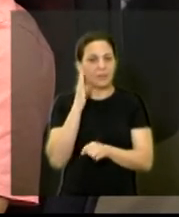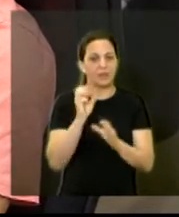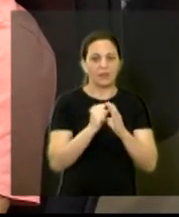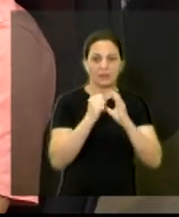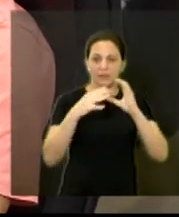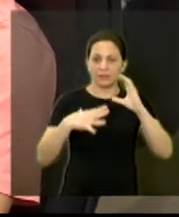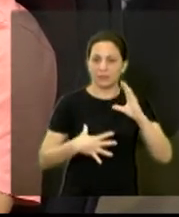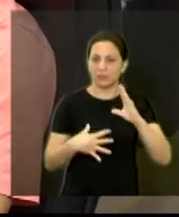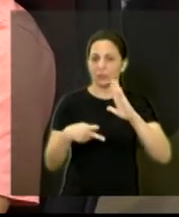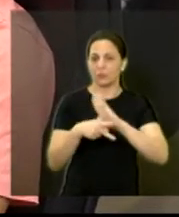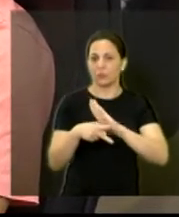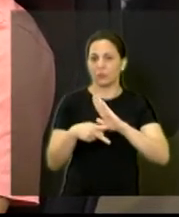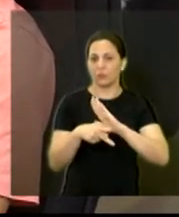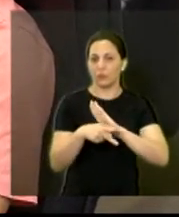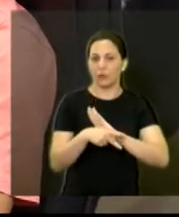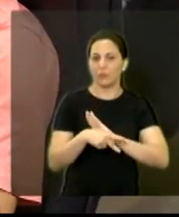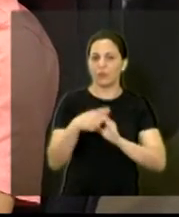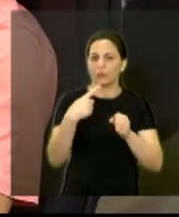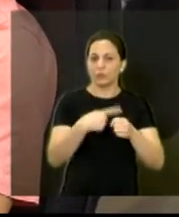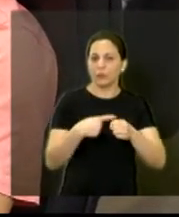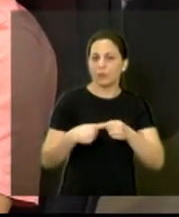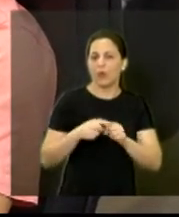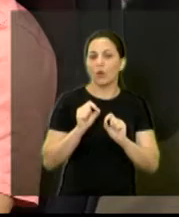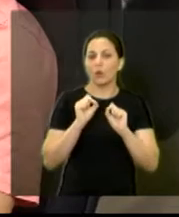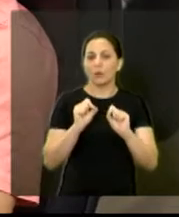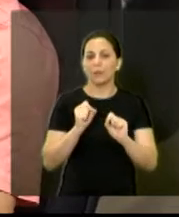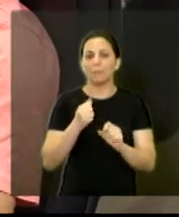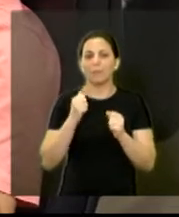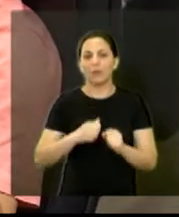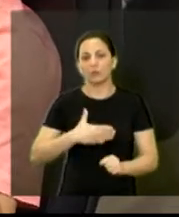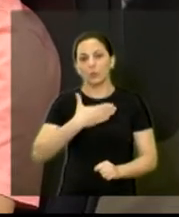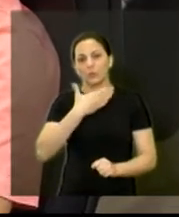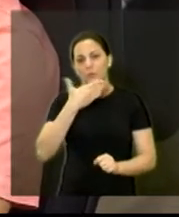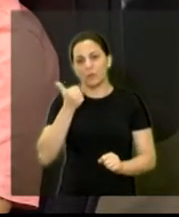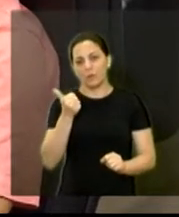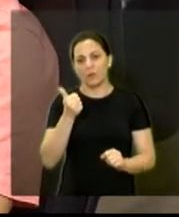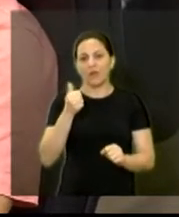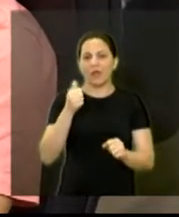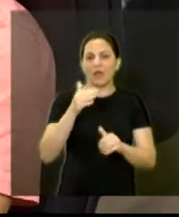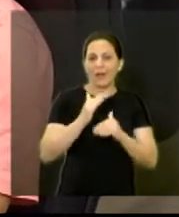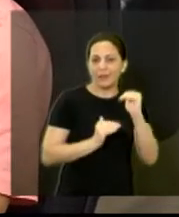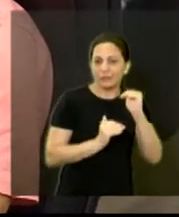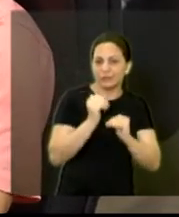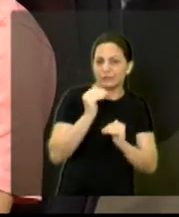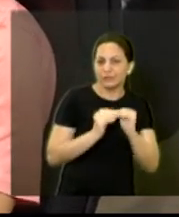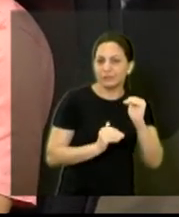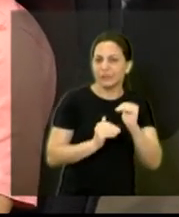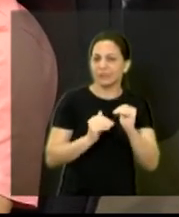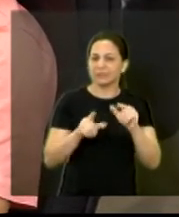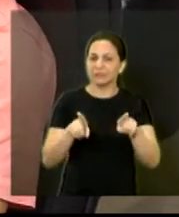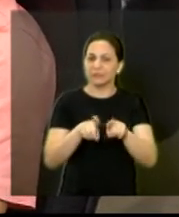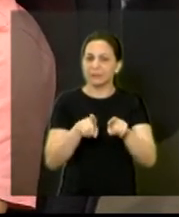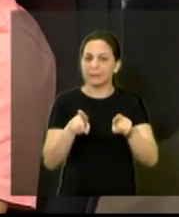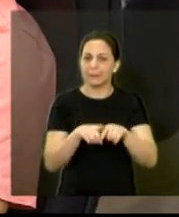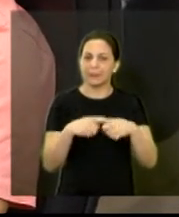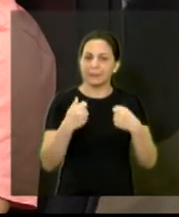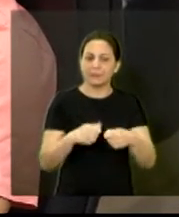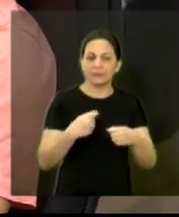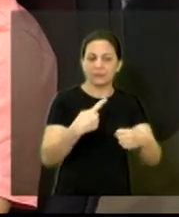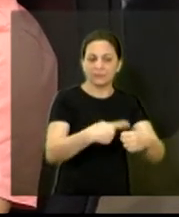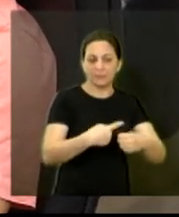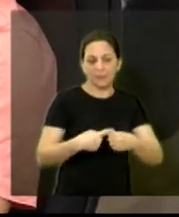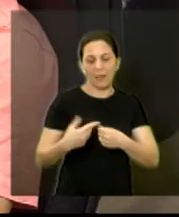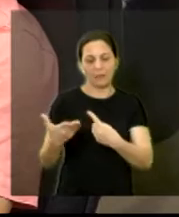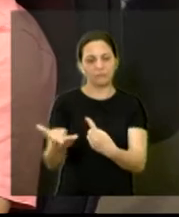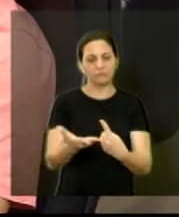dos bairros para ver o que pode ser melhorado em relação às atividades e necessidades dos bairros